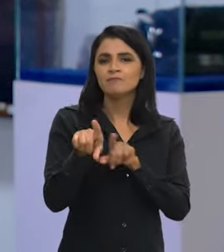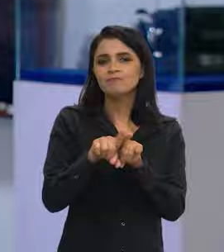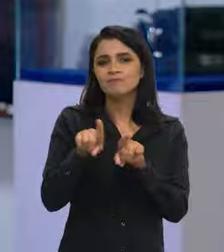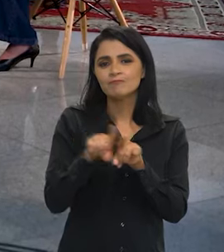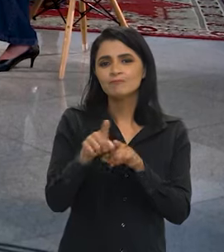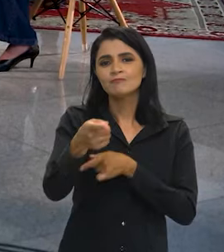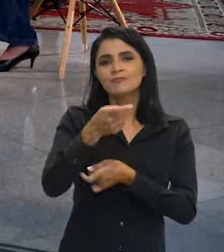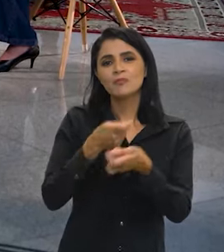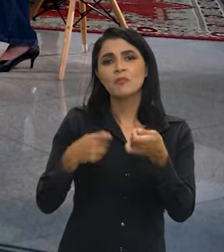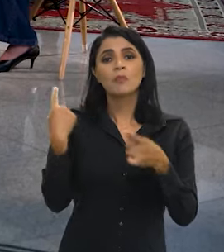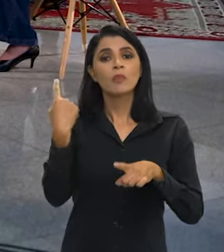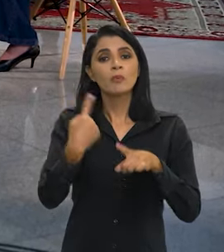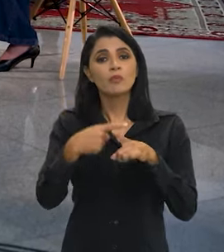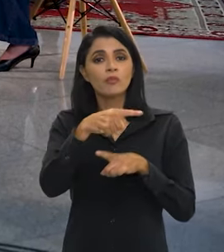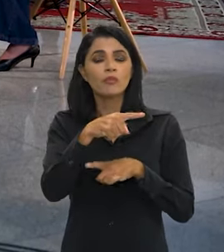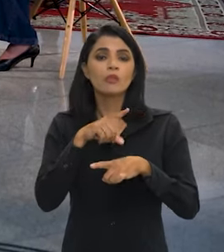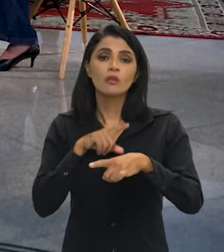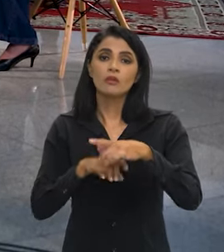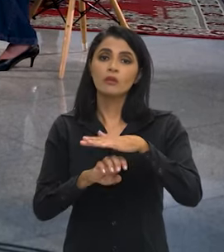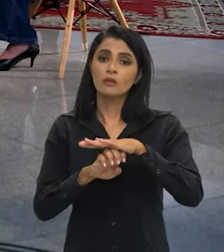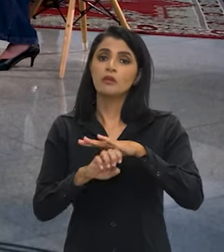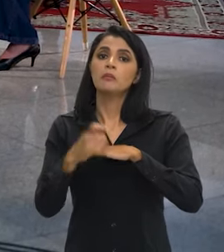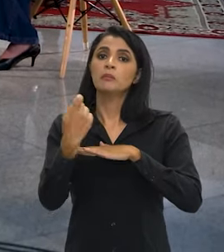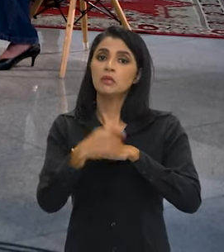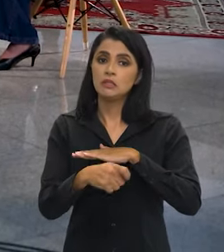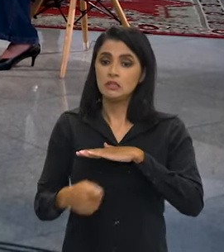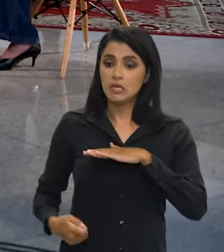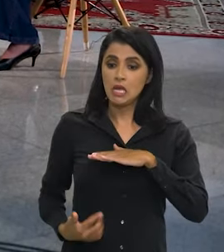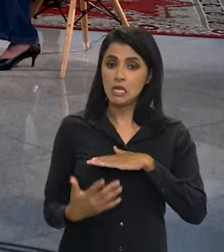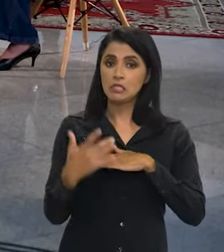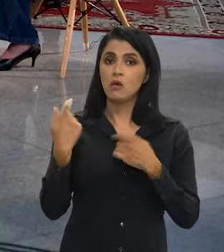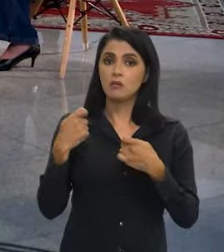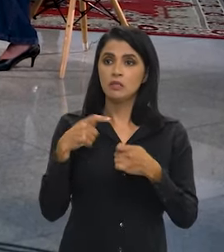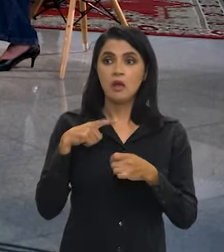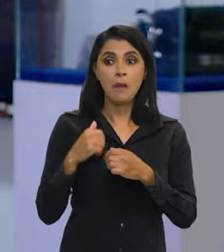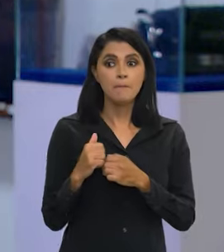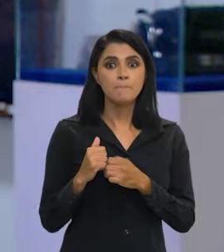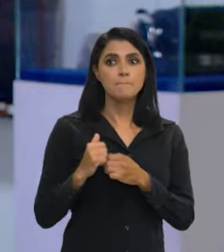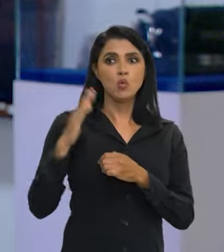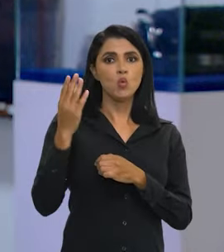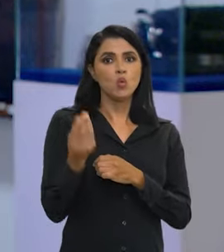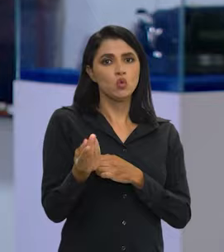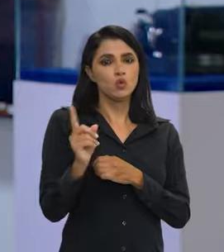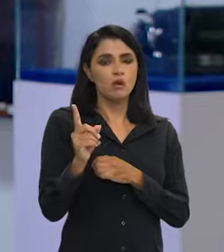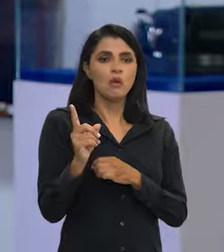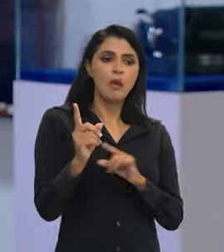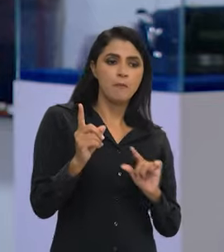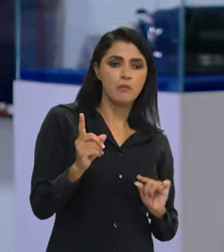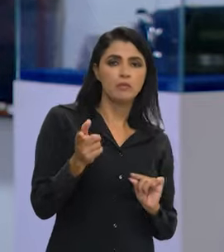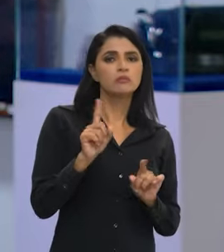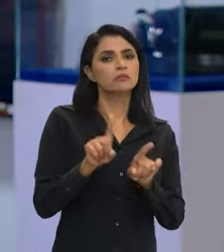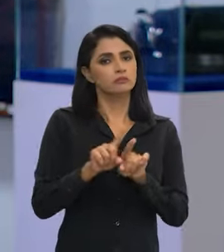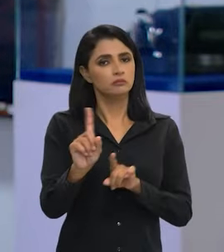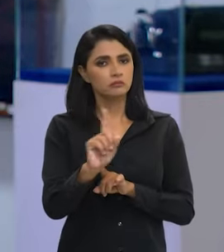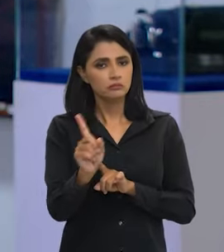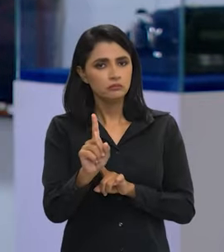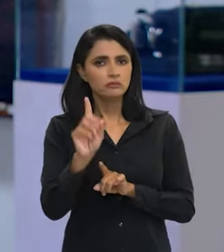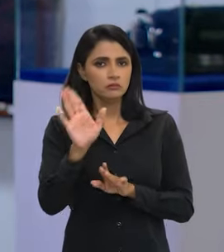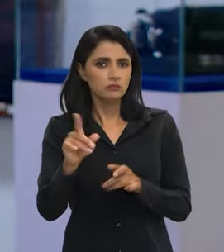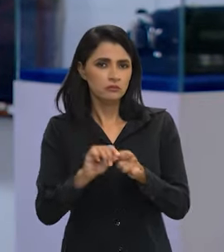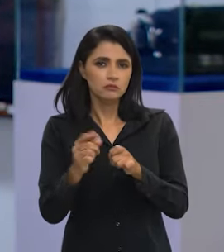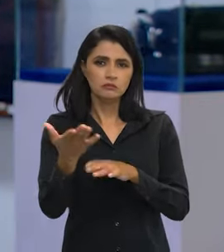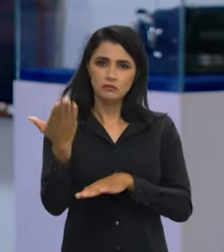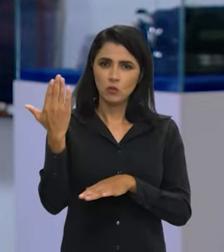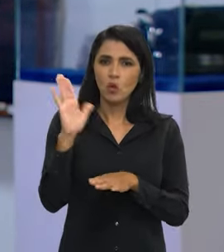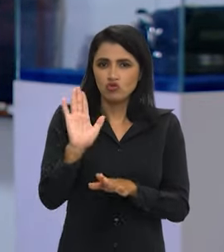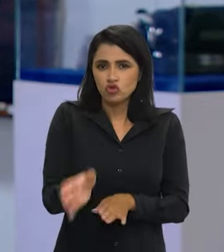atendimento e também em economia, porque o Estado tem que gastar o que precisa. Não gastar mais e também nem menos. Nós não podemos fazer,